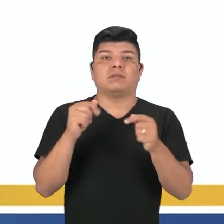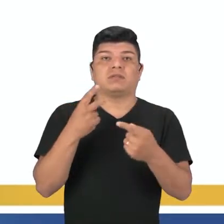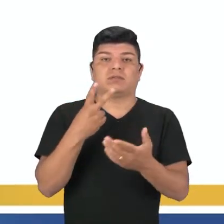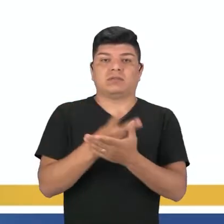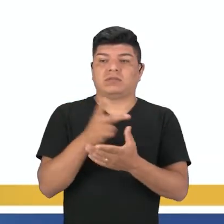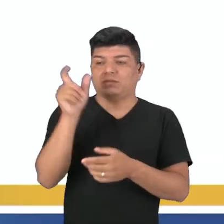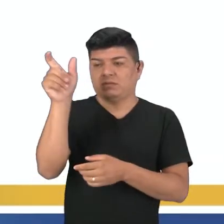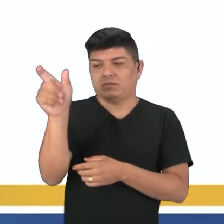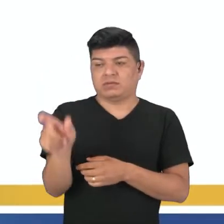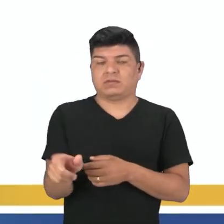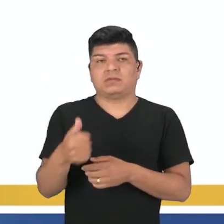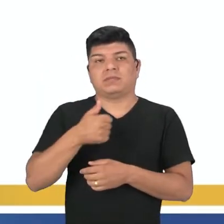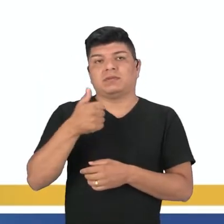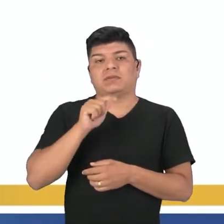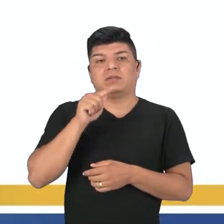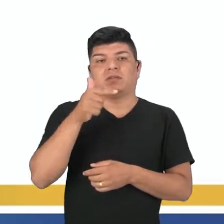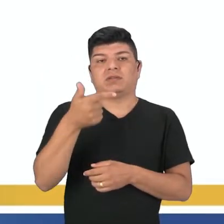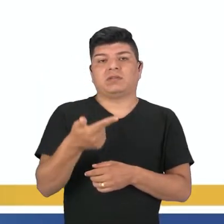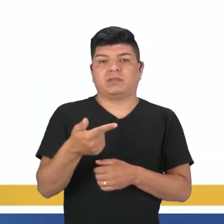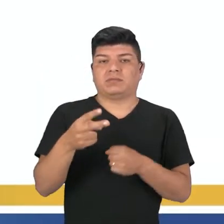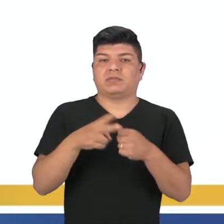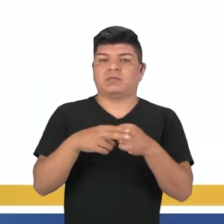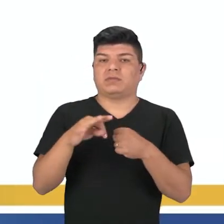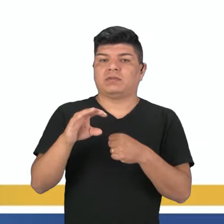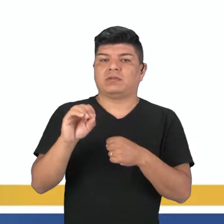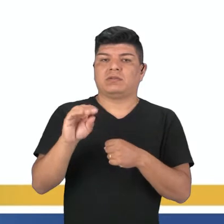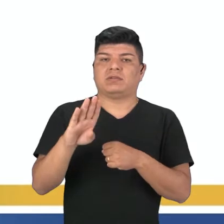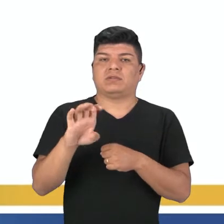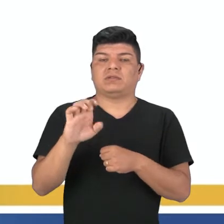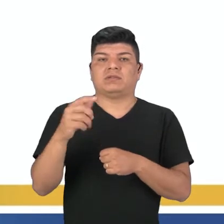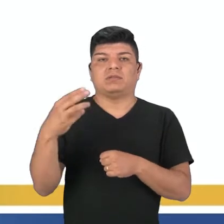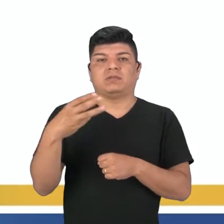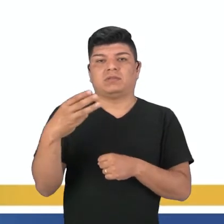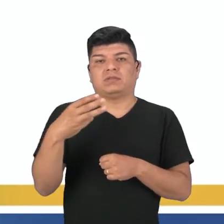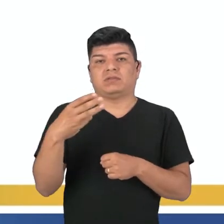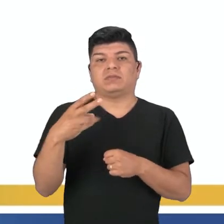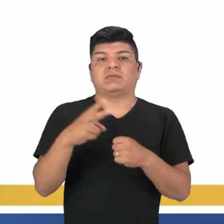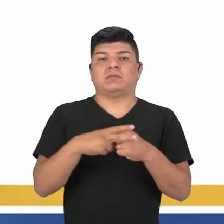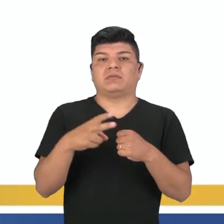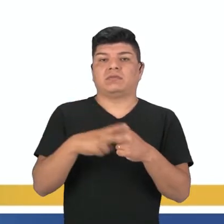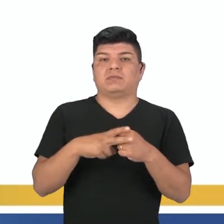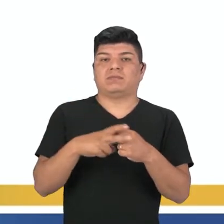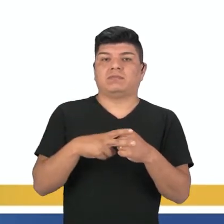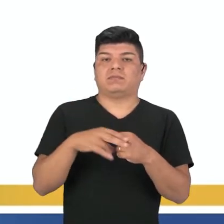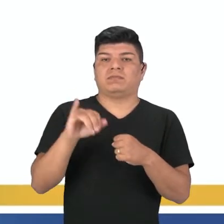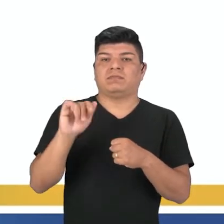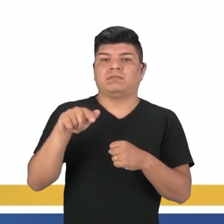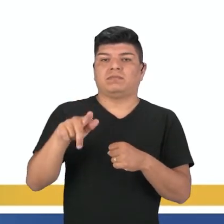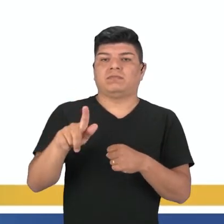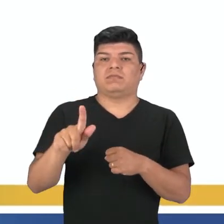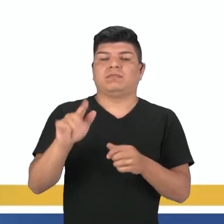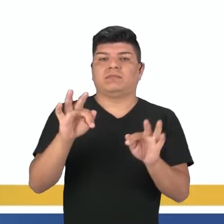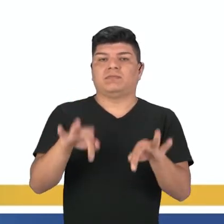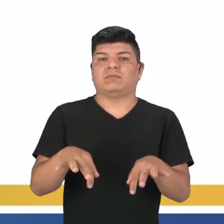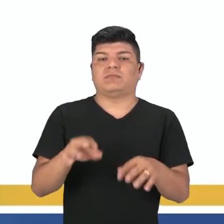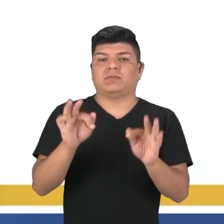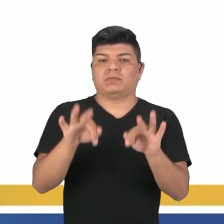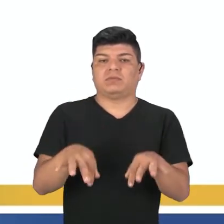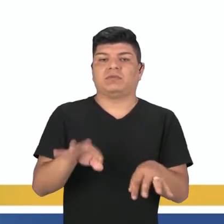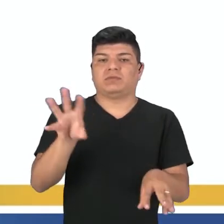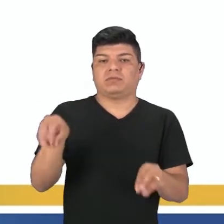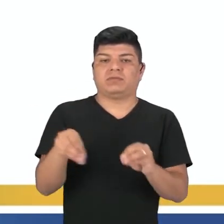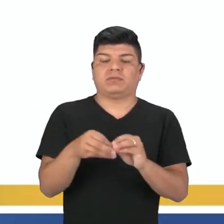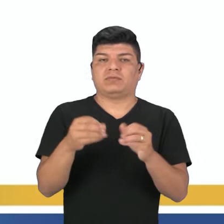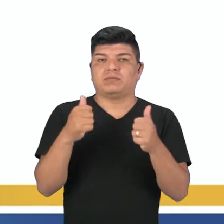vai vir sempre primeiro, logo após vai vir sempre o verbo to be, Em terceiro lugar vai vir sempre o verbo com o ing no final e por último o